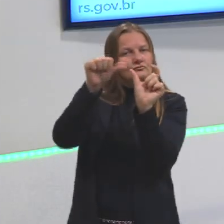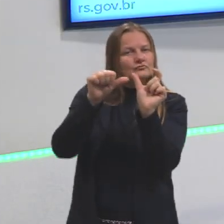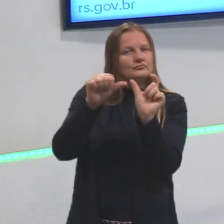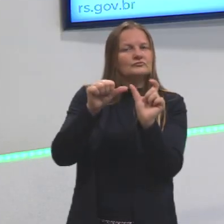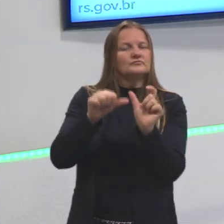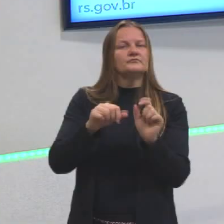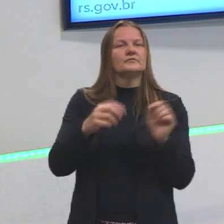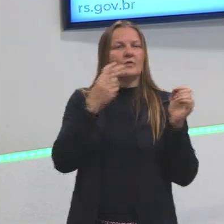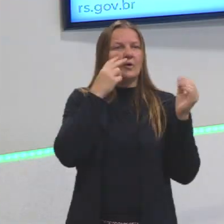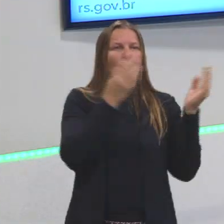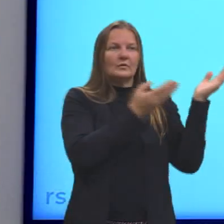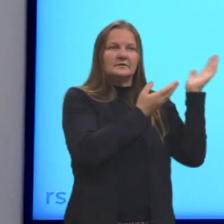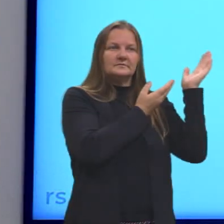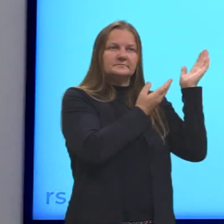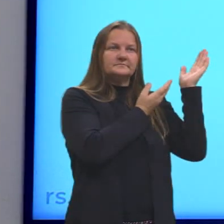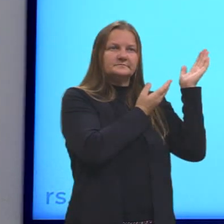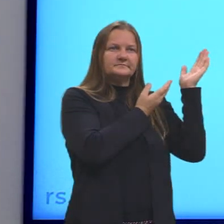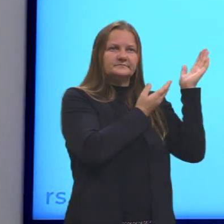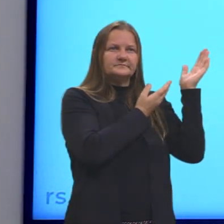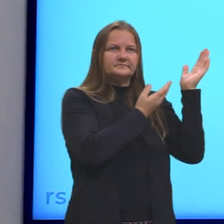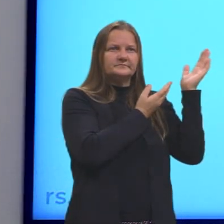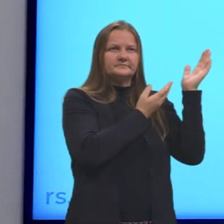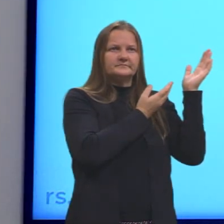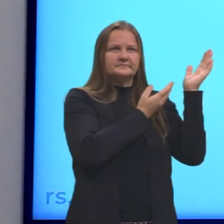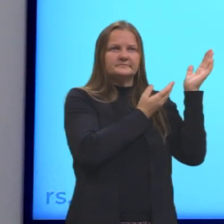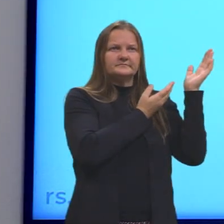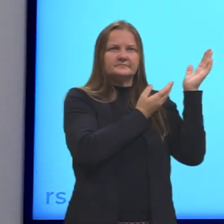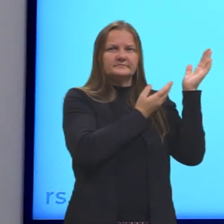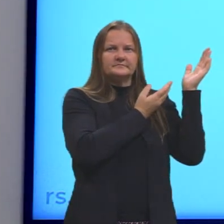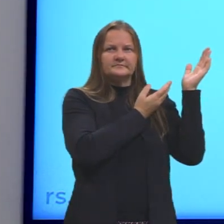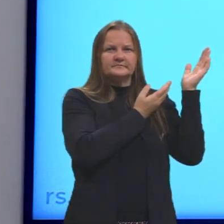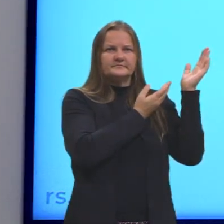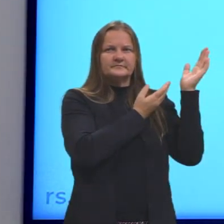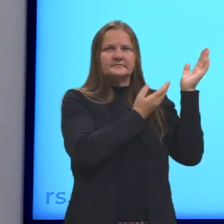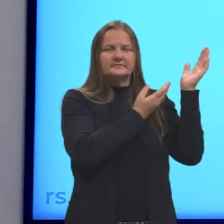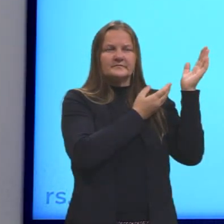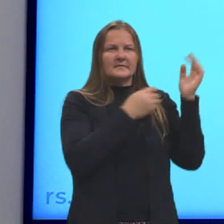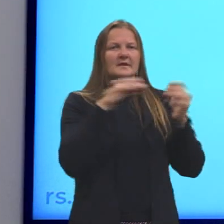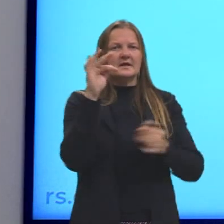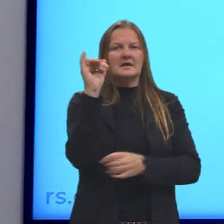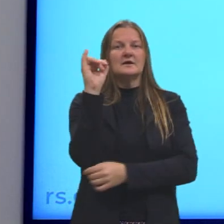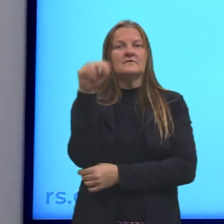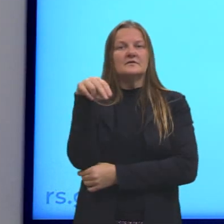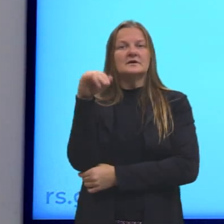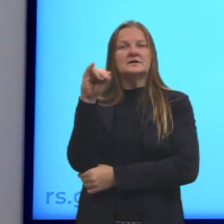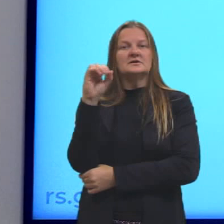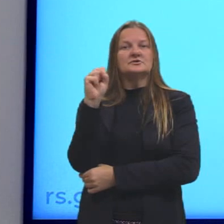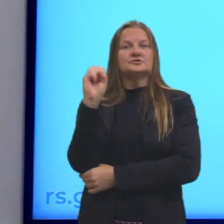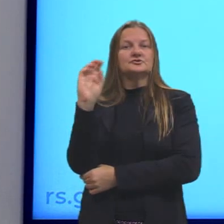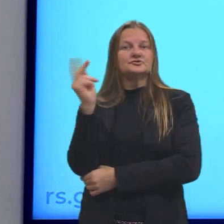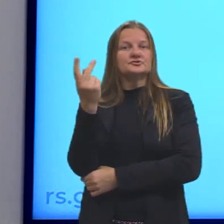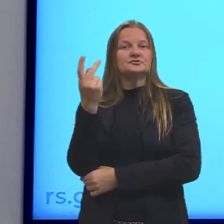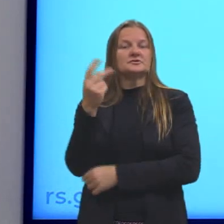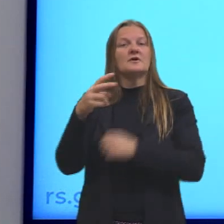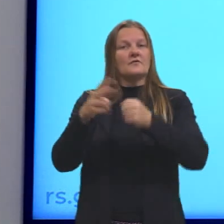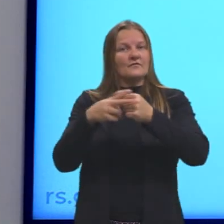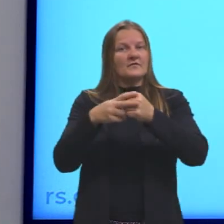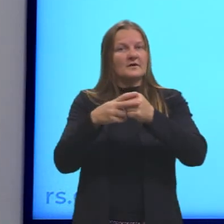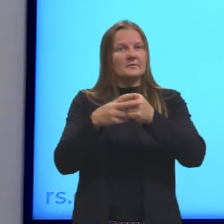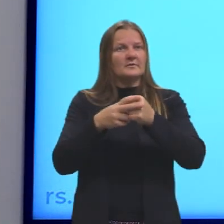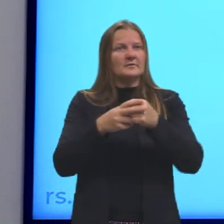Então, olha só. Na terminação regular, finish é o meu verbo. Se vocês observarem, foi